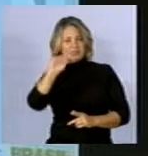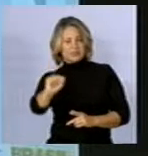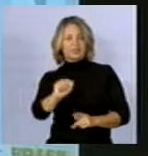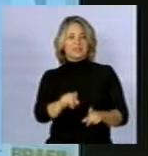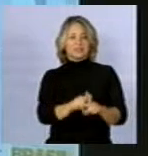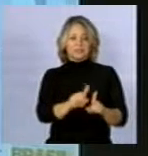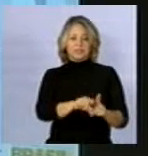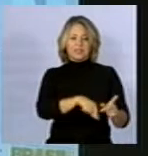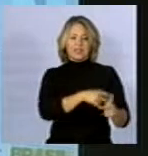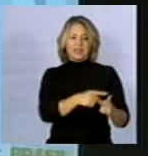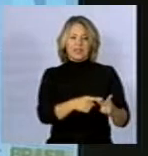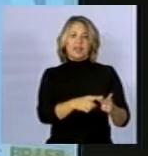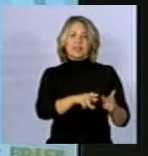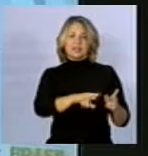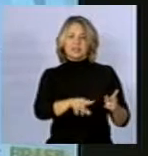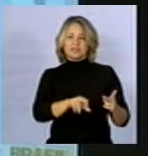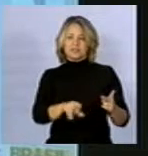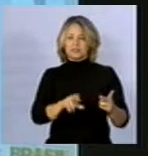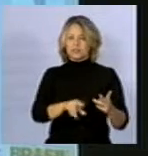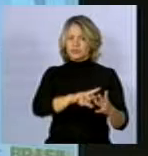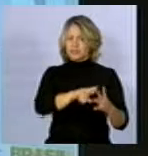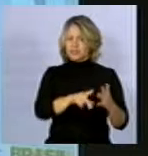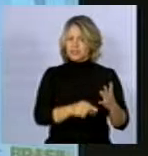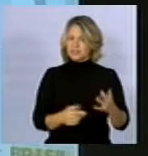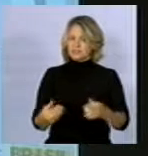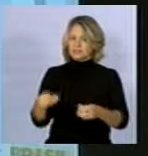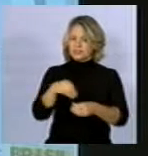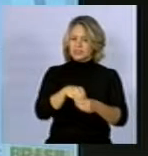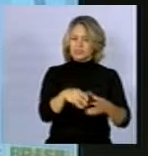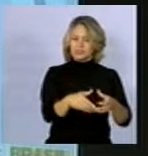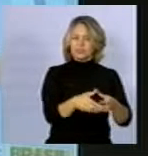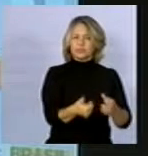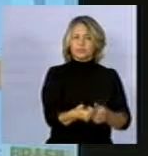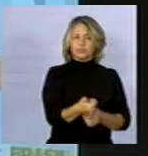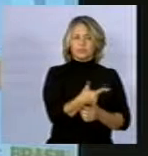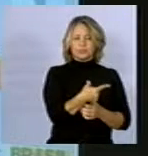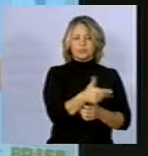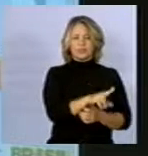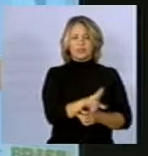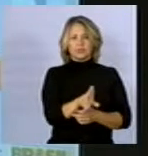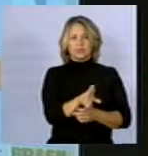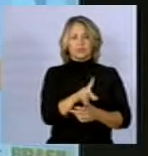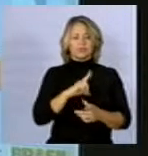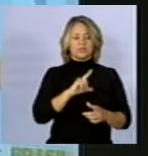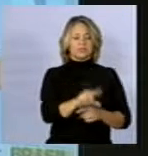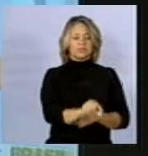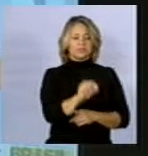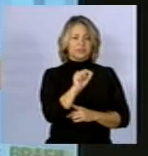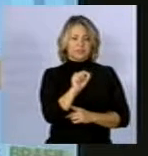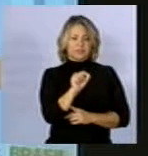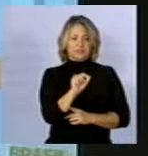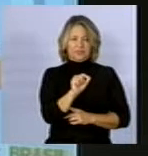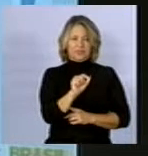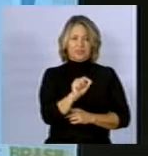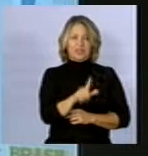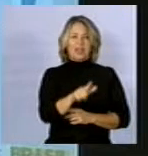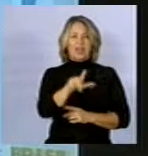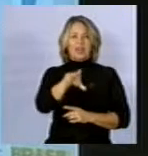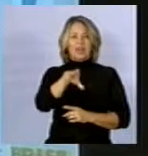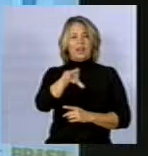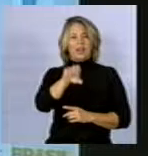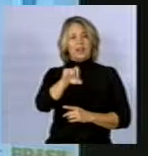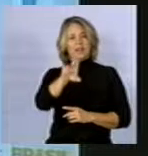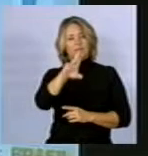As leucemias, os linfomas, estão entre os 12. Em homens, a gente destaca aqui as leucemias.